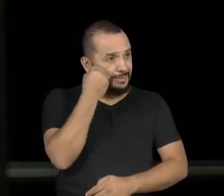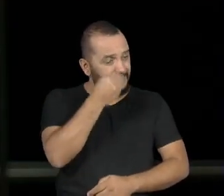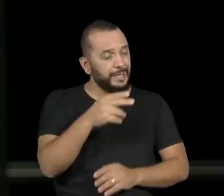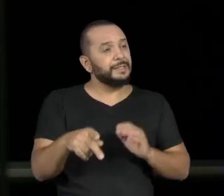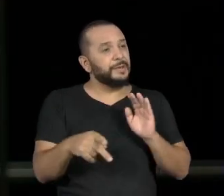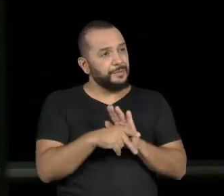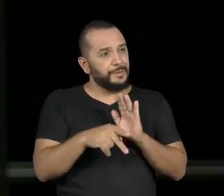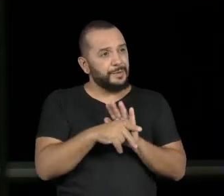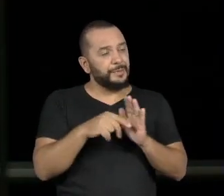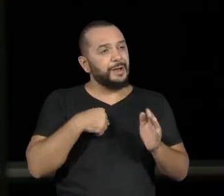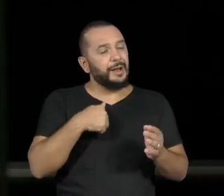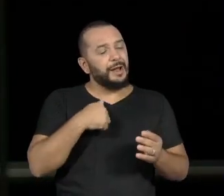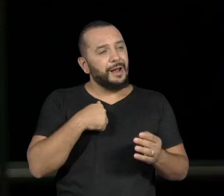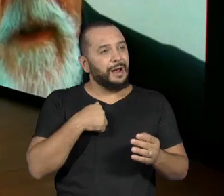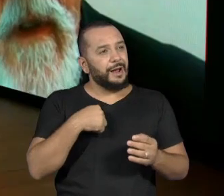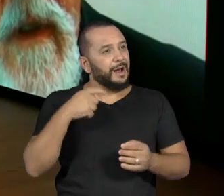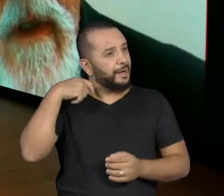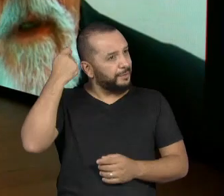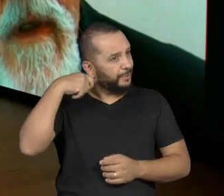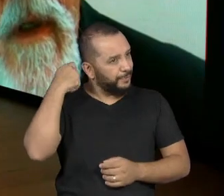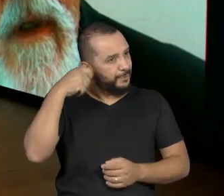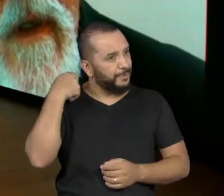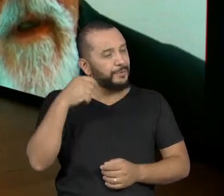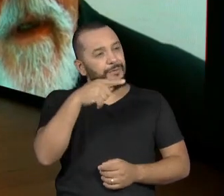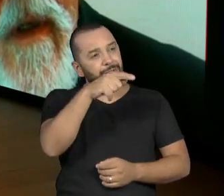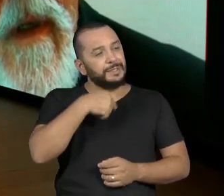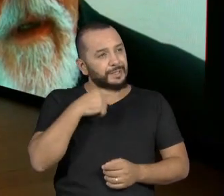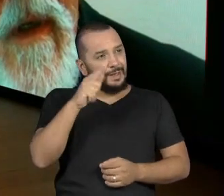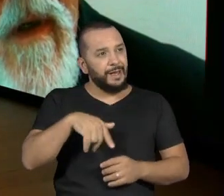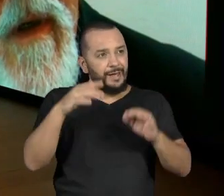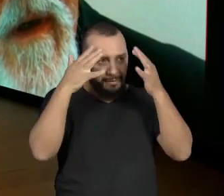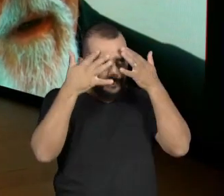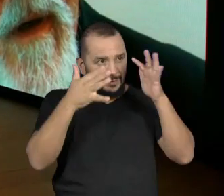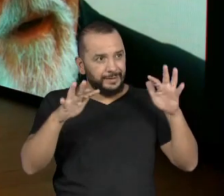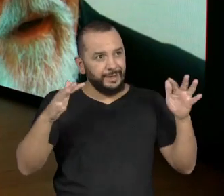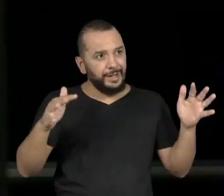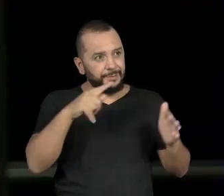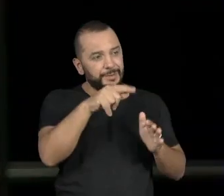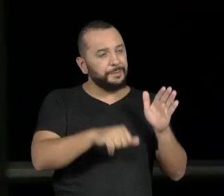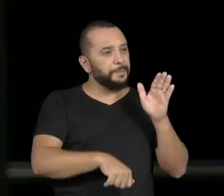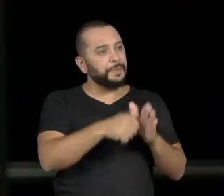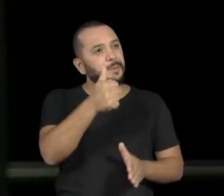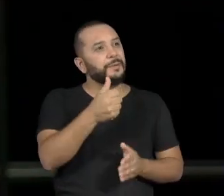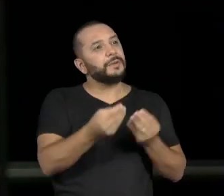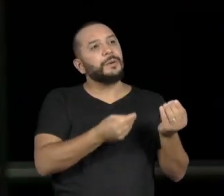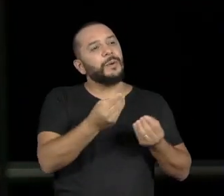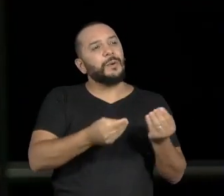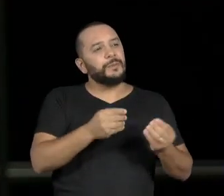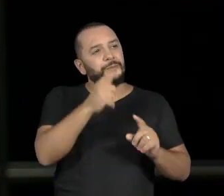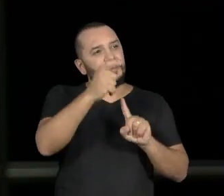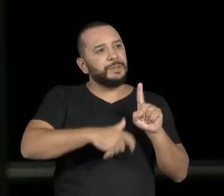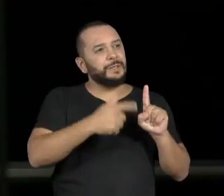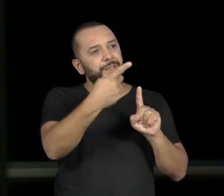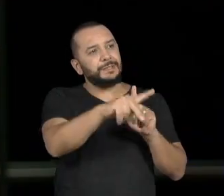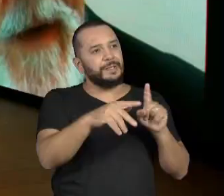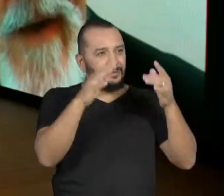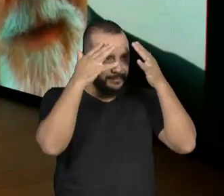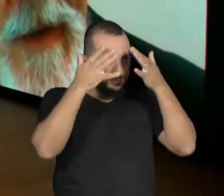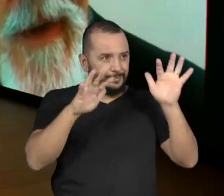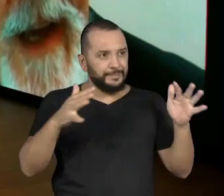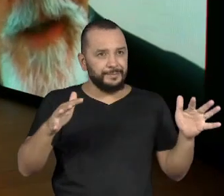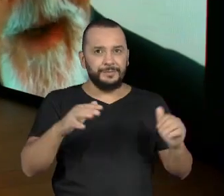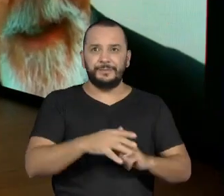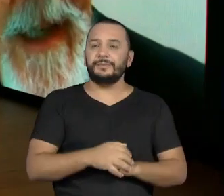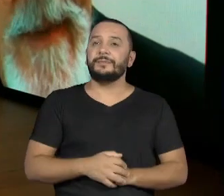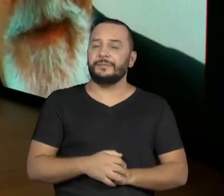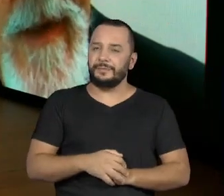Fantasminha. Como é que você se sentiu pisando no palco pela primeira vez, hein, Ney? Uma loucura, porque eu fui lá, eu